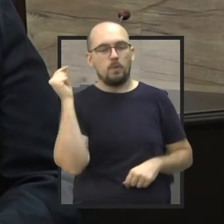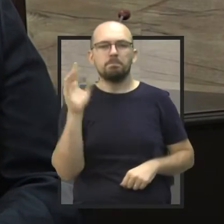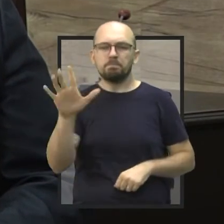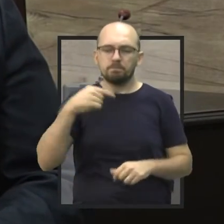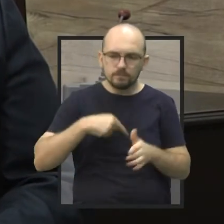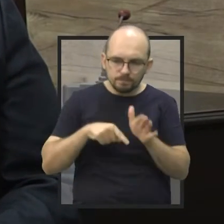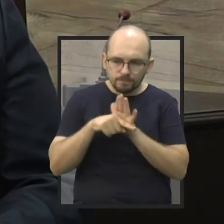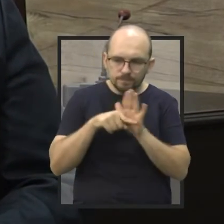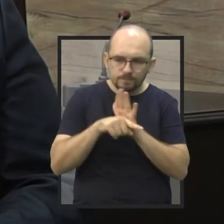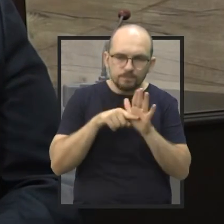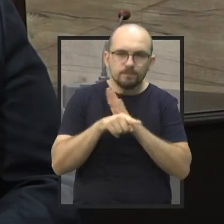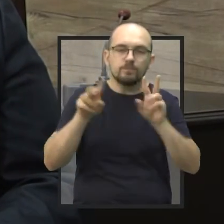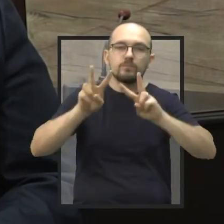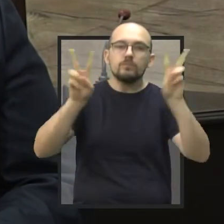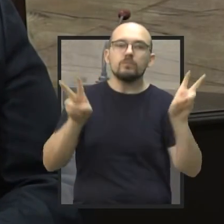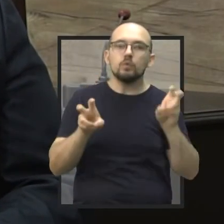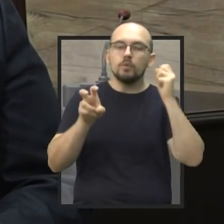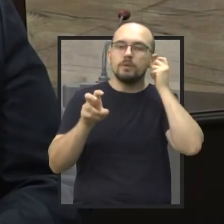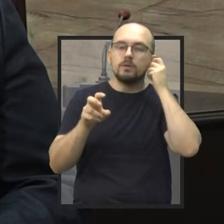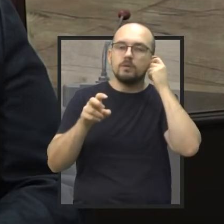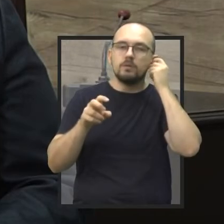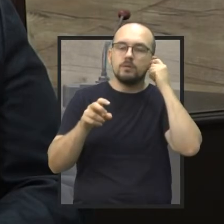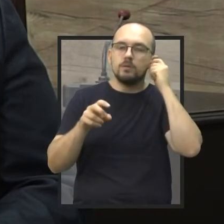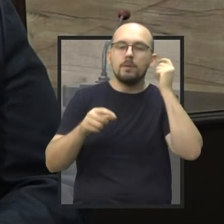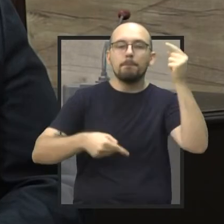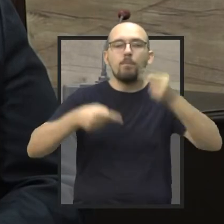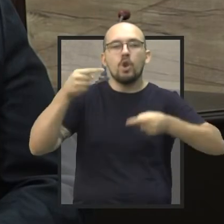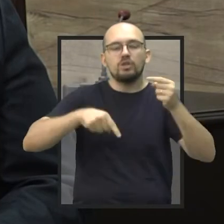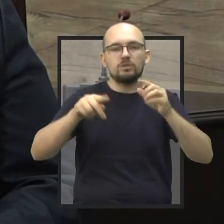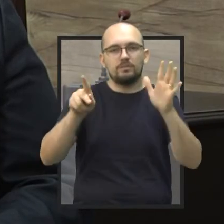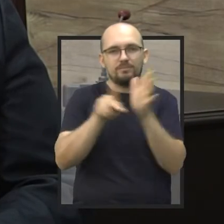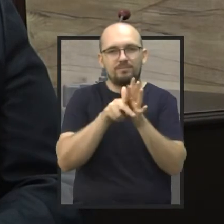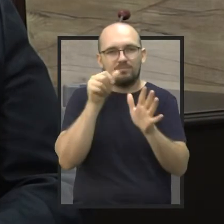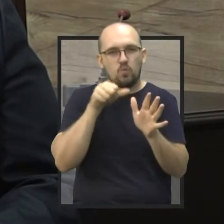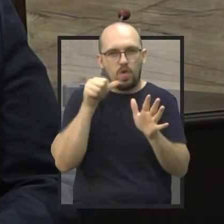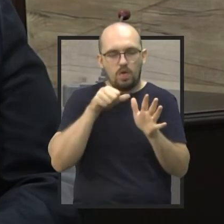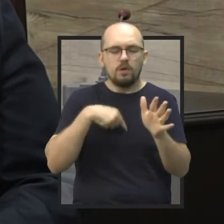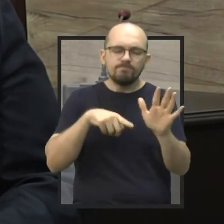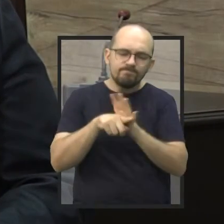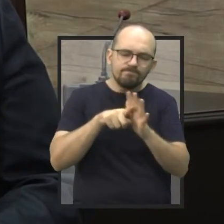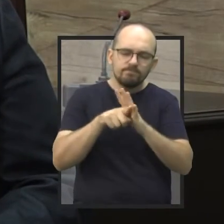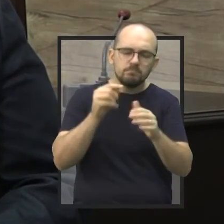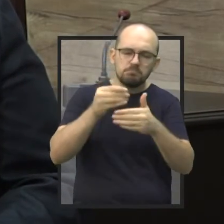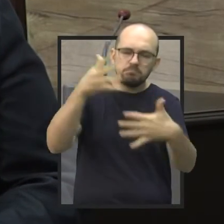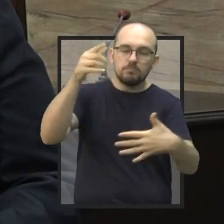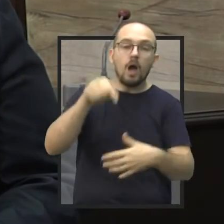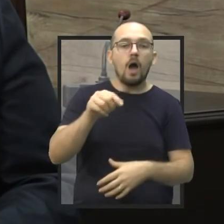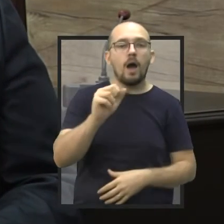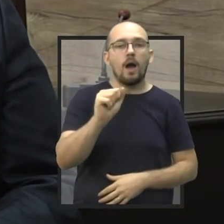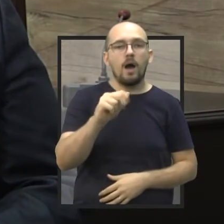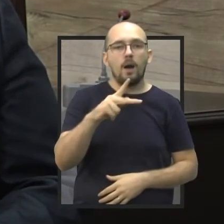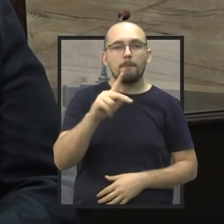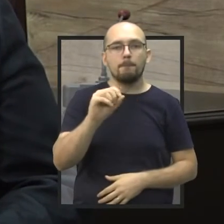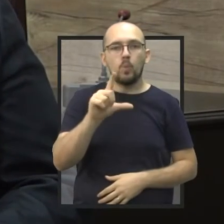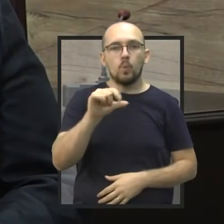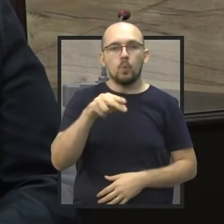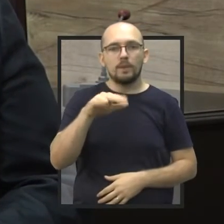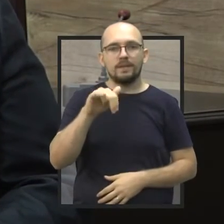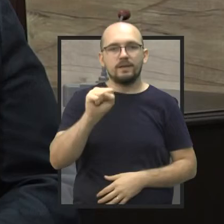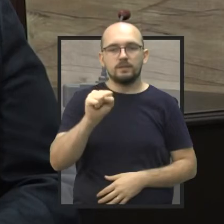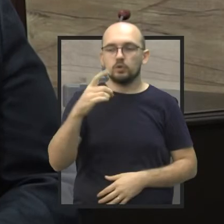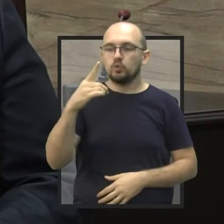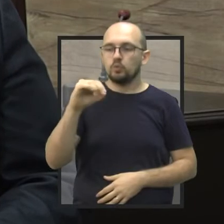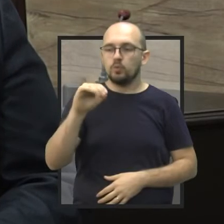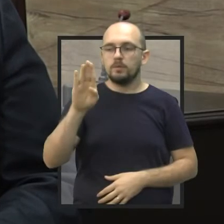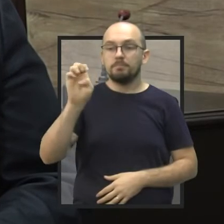pesquisando sobre as políticas públicas para as mulheres em Jaú, eu ouvi o Apolônias do Bem, que já foi realizado pela Casa